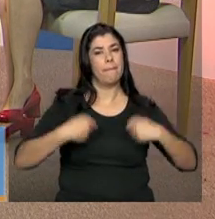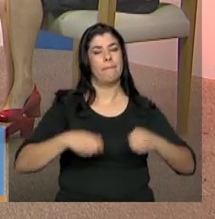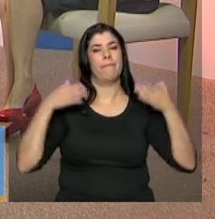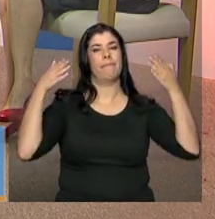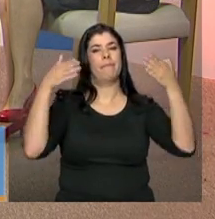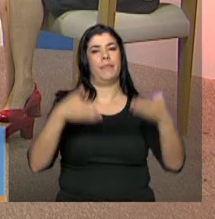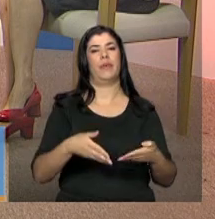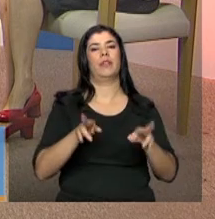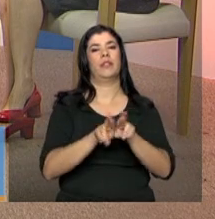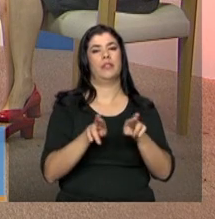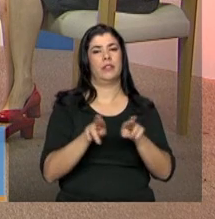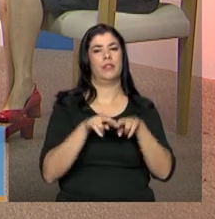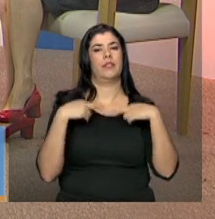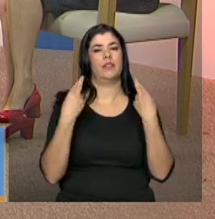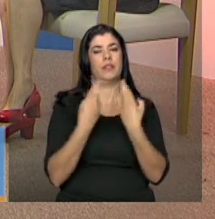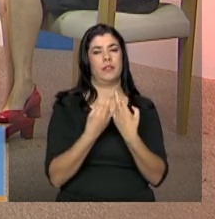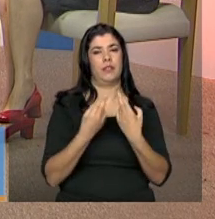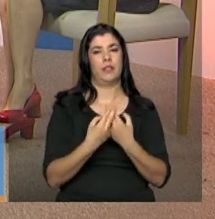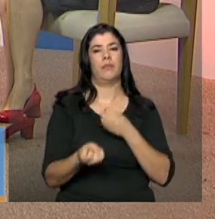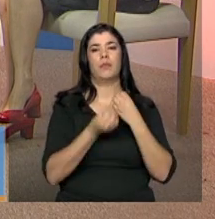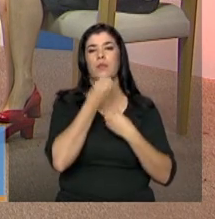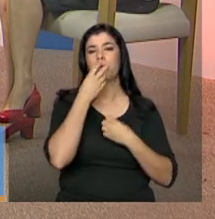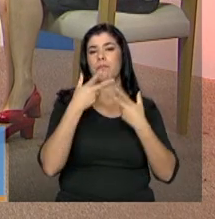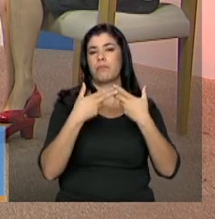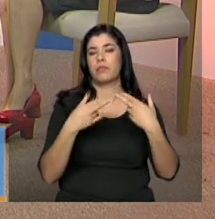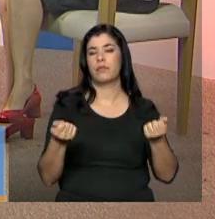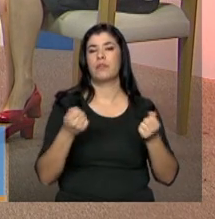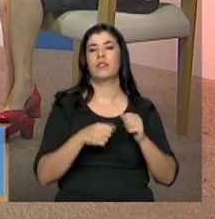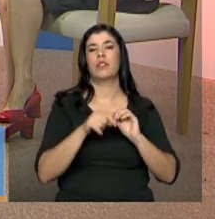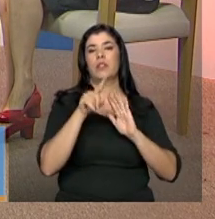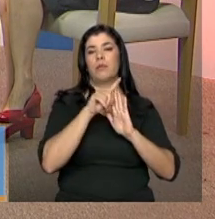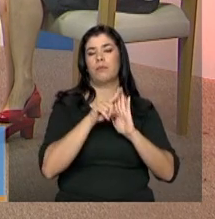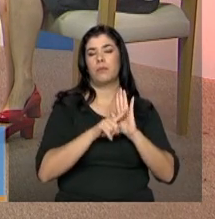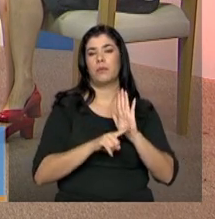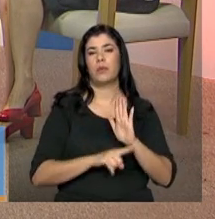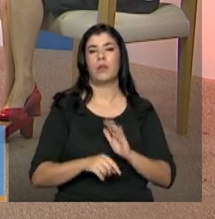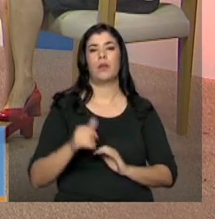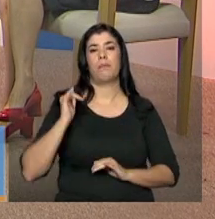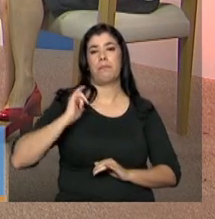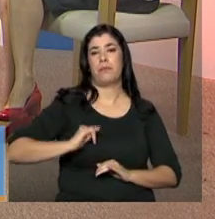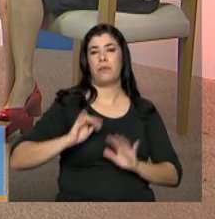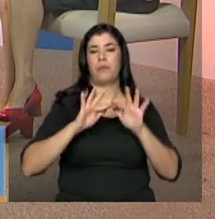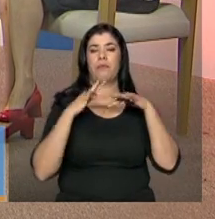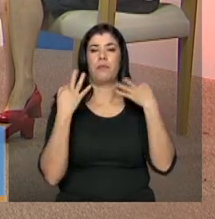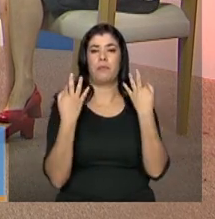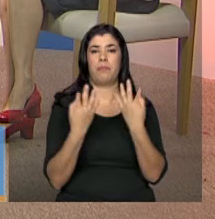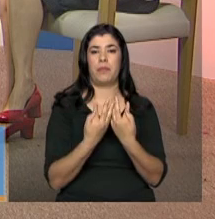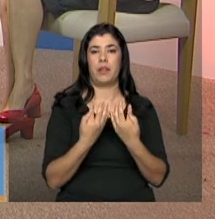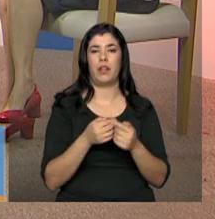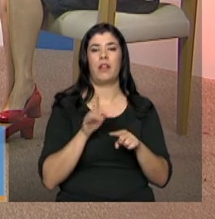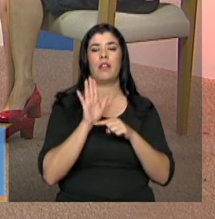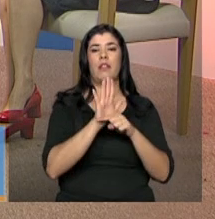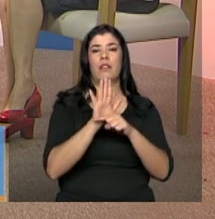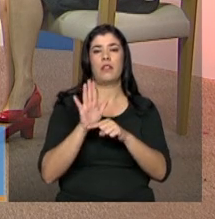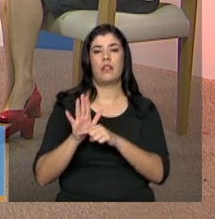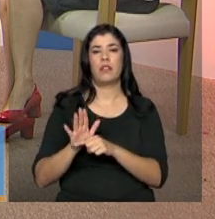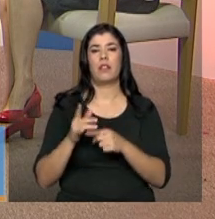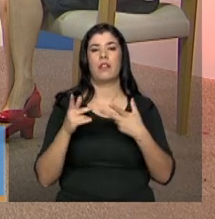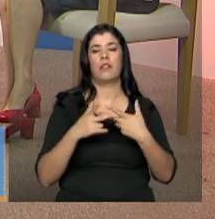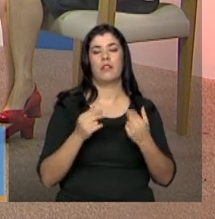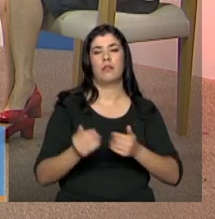Devem. Devem. E dos benefícios, beneficiários do programa Bolsa Família, do benefício de prestação continuada, que são